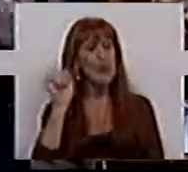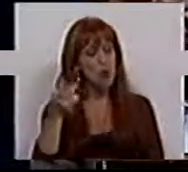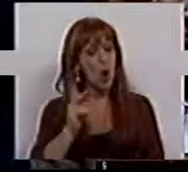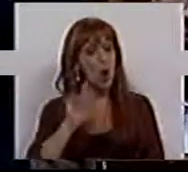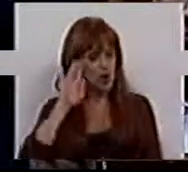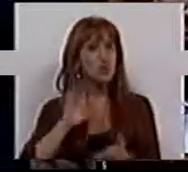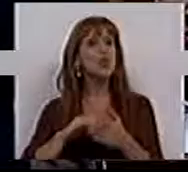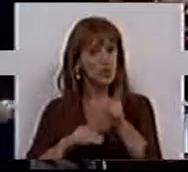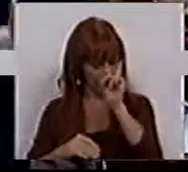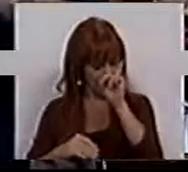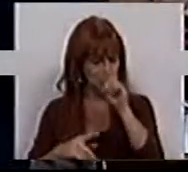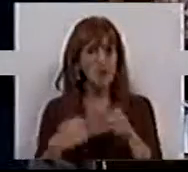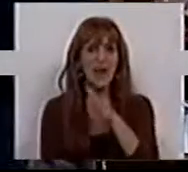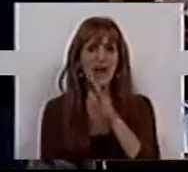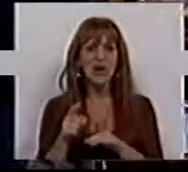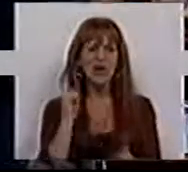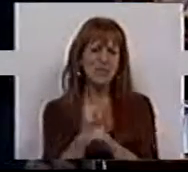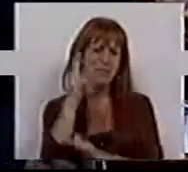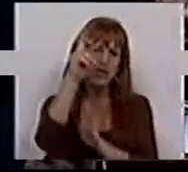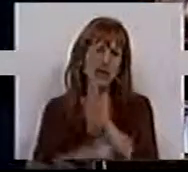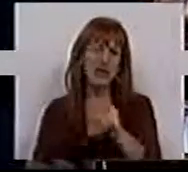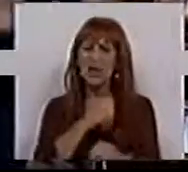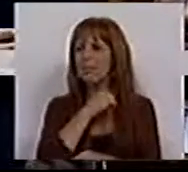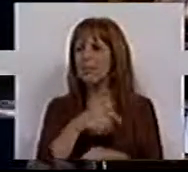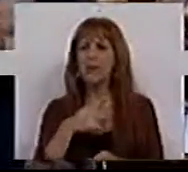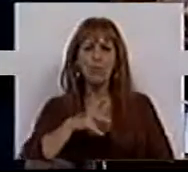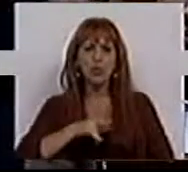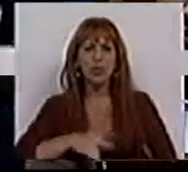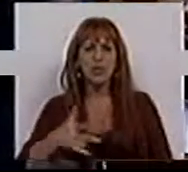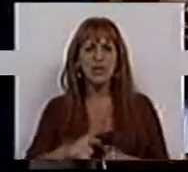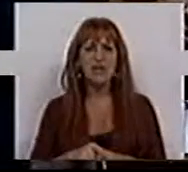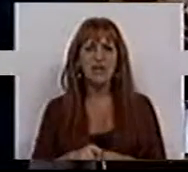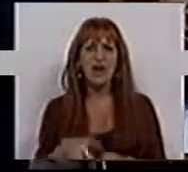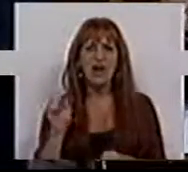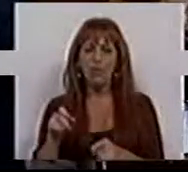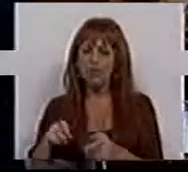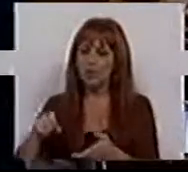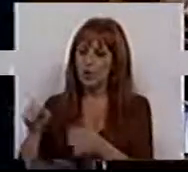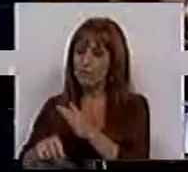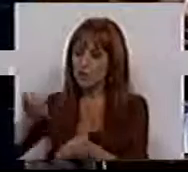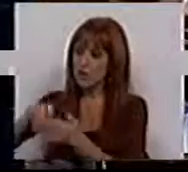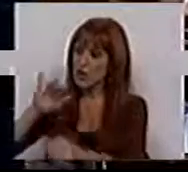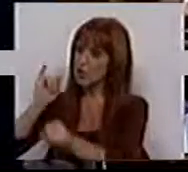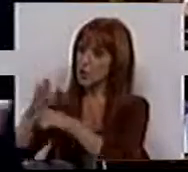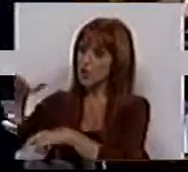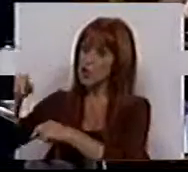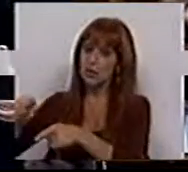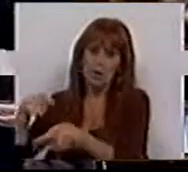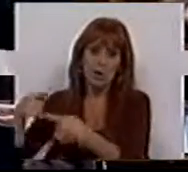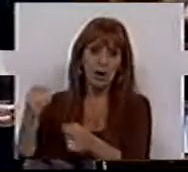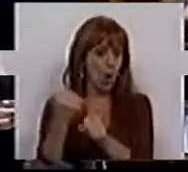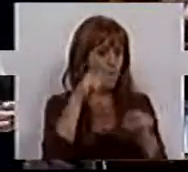quais são as consequências de criar as mesmas regras e permitir em Portugal que fundos sediados noutras jurisdições